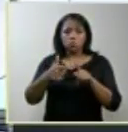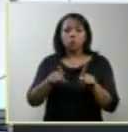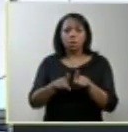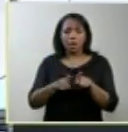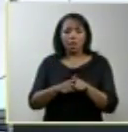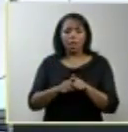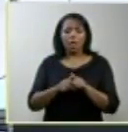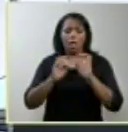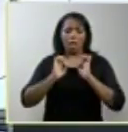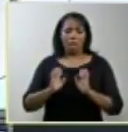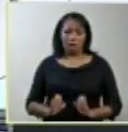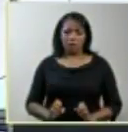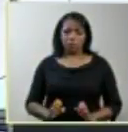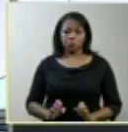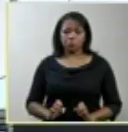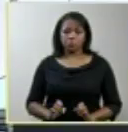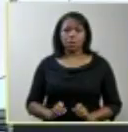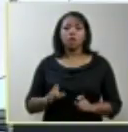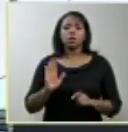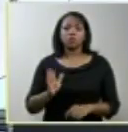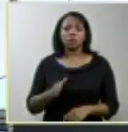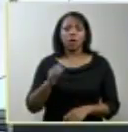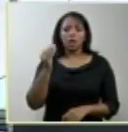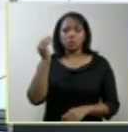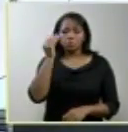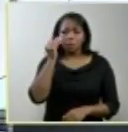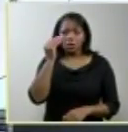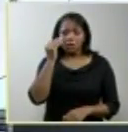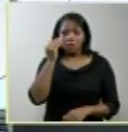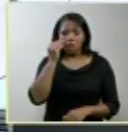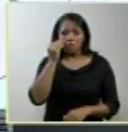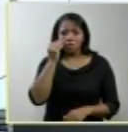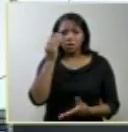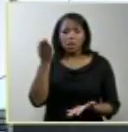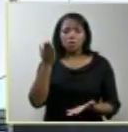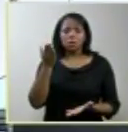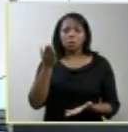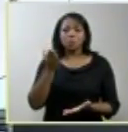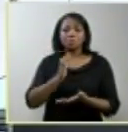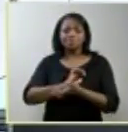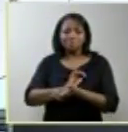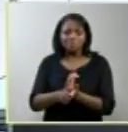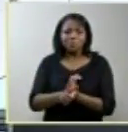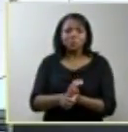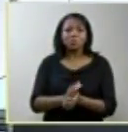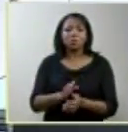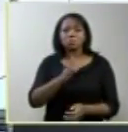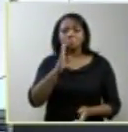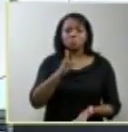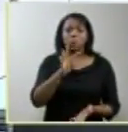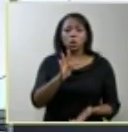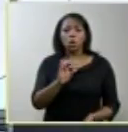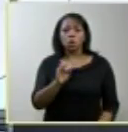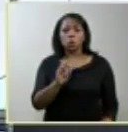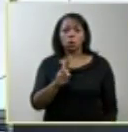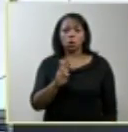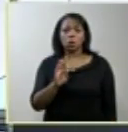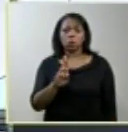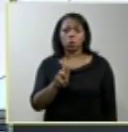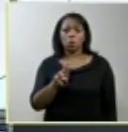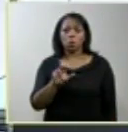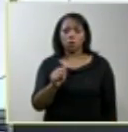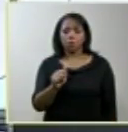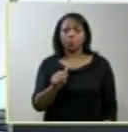que eu chamaria da experiência da tortura eu passo para a primeira parte em que